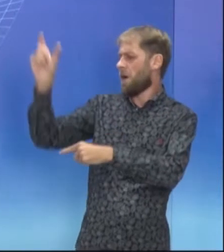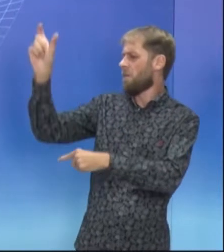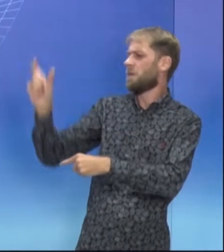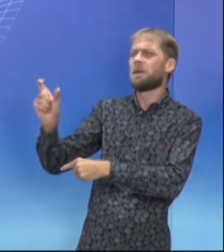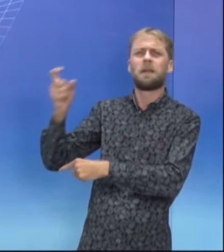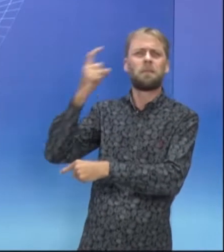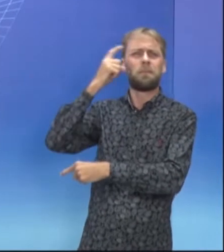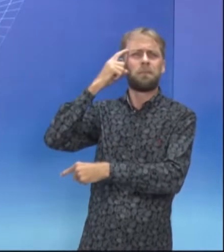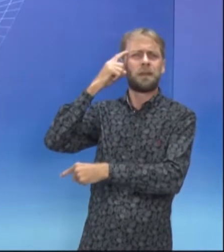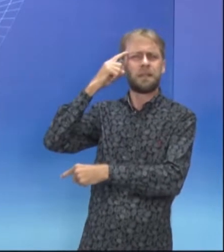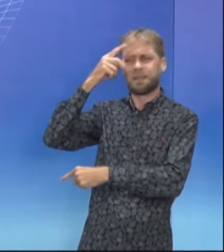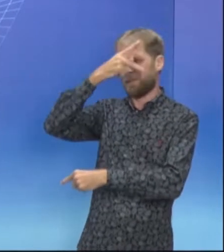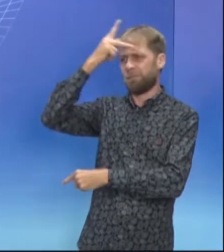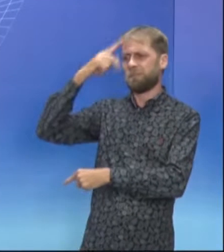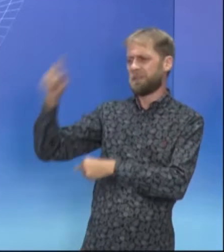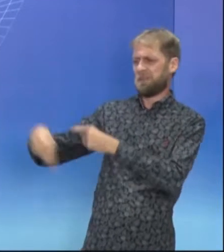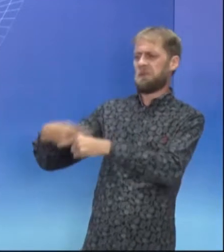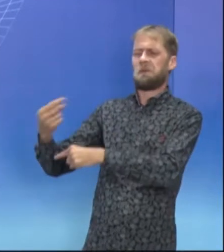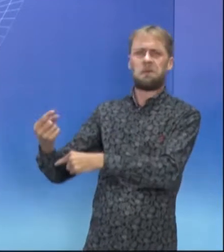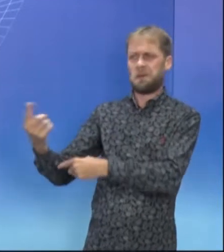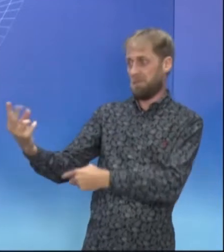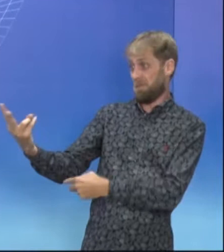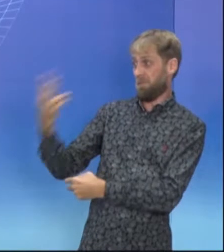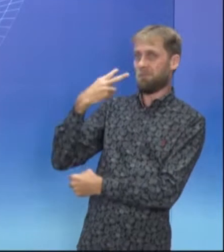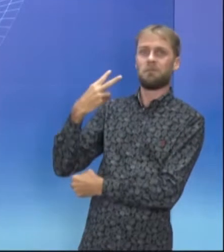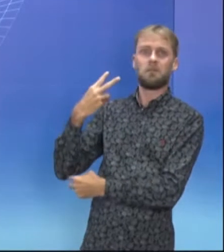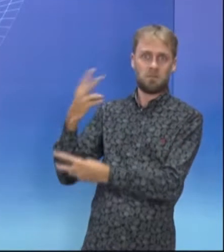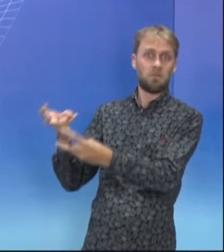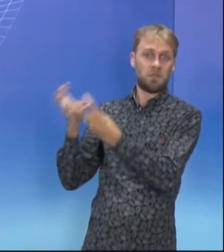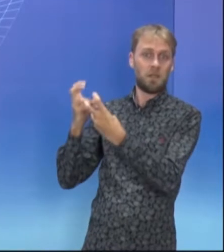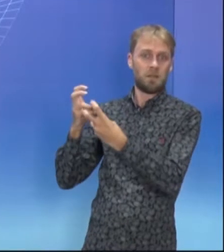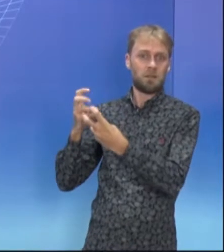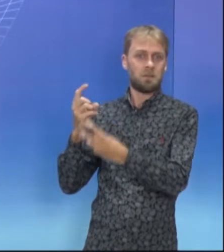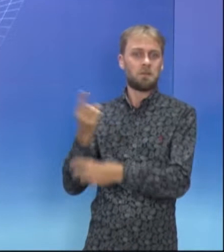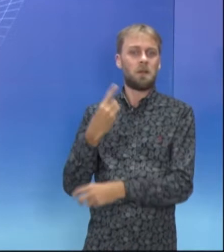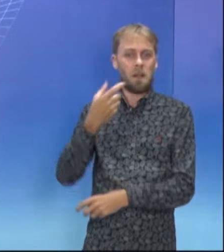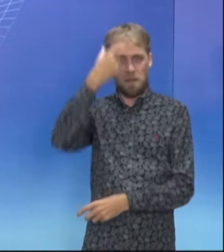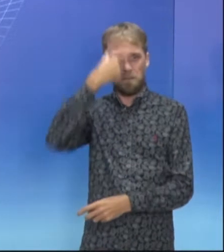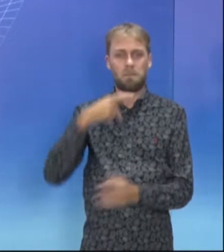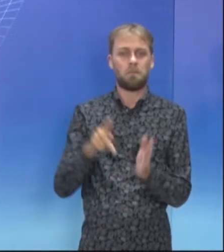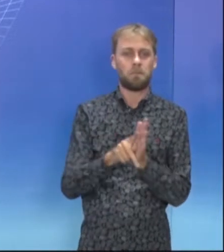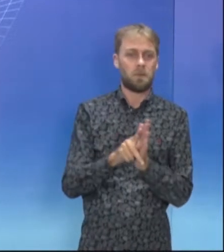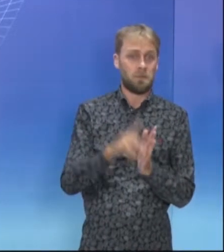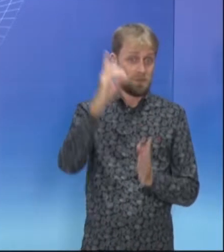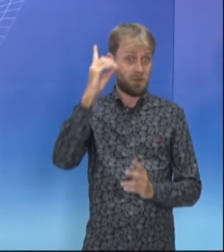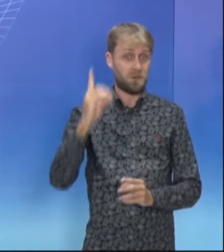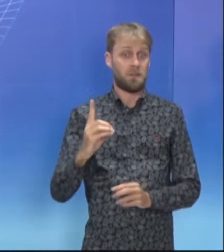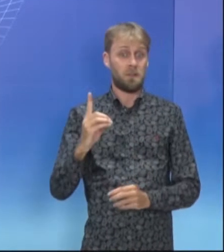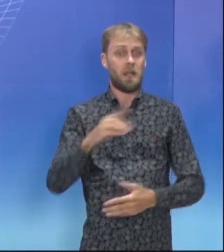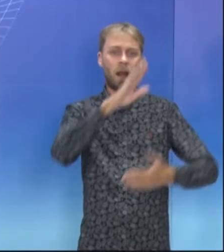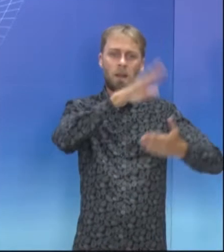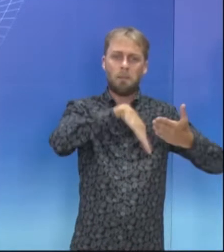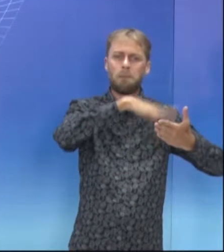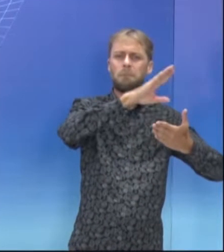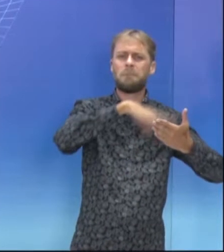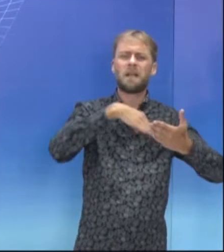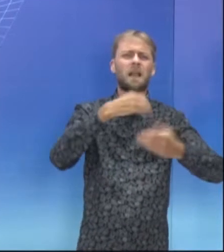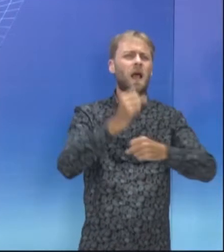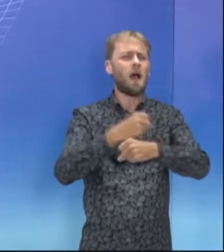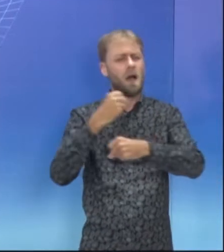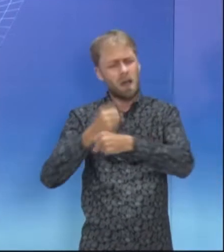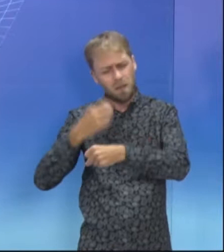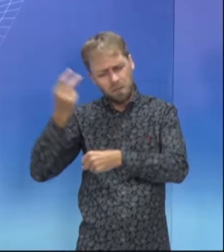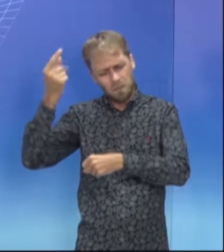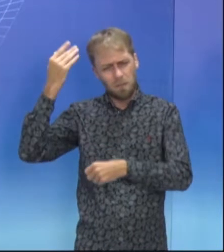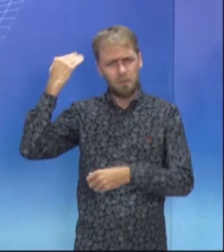falam. Ela era magnífica e bonita em sua própria direção. Ela pintou, por anos, não para ser um